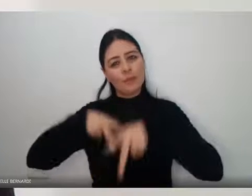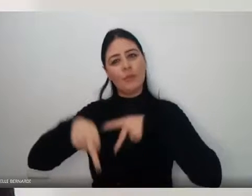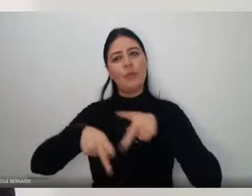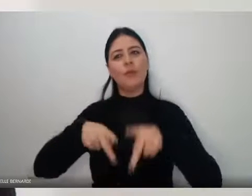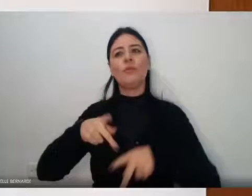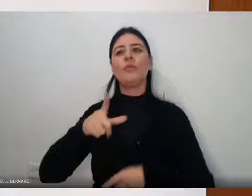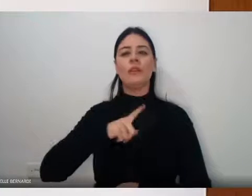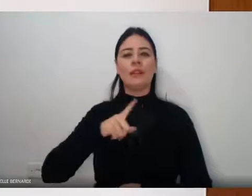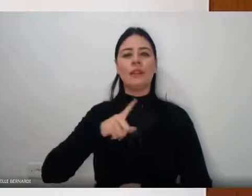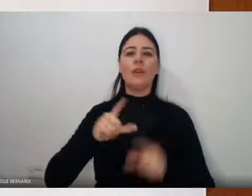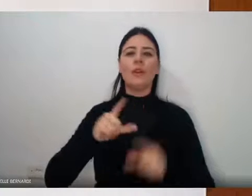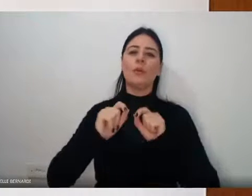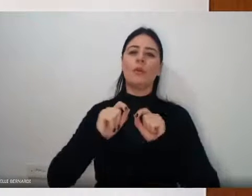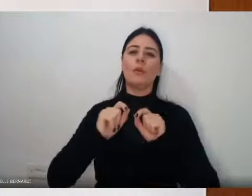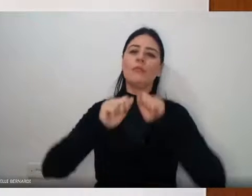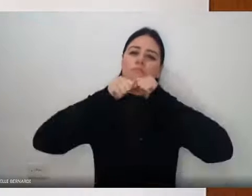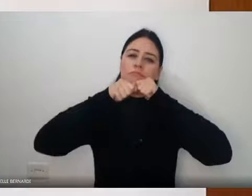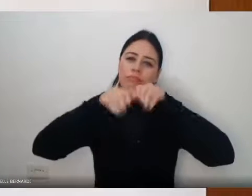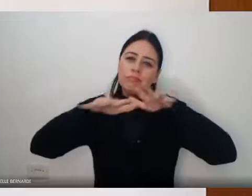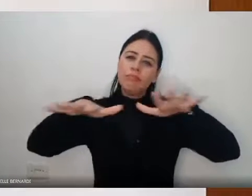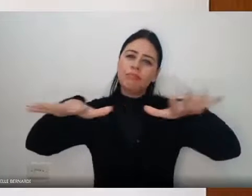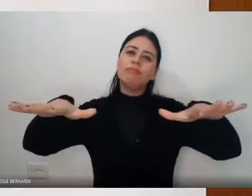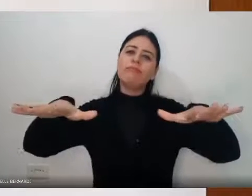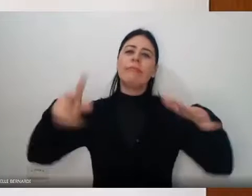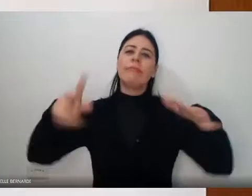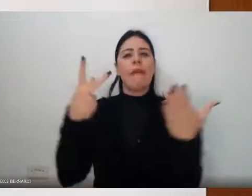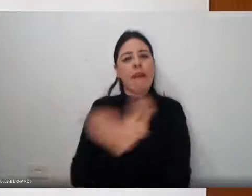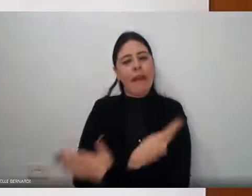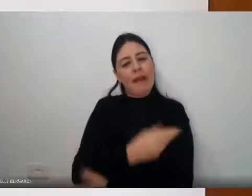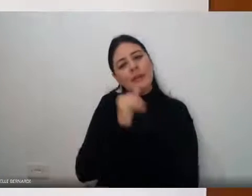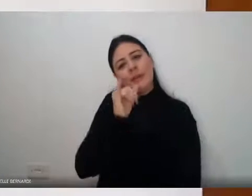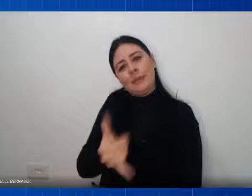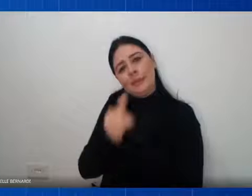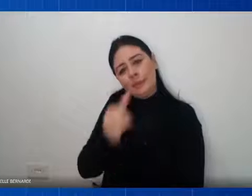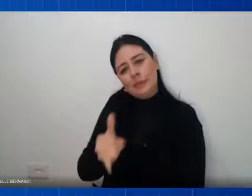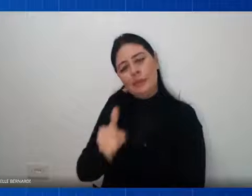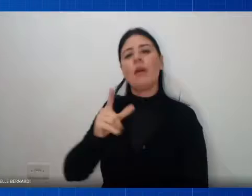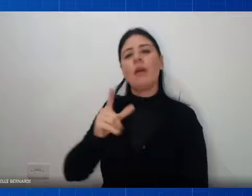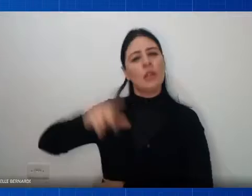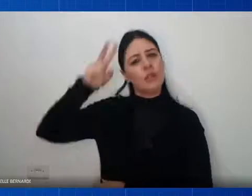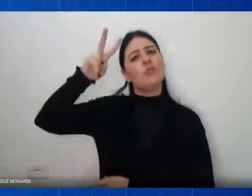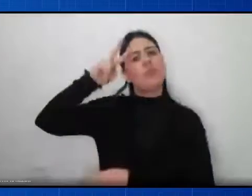são muito interessantes. Espero que vocês tenham gostado, um grande beijo e até mais!